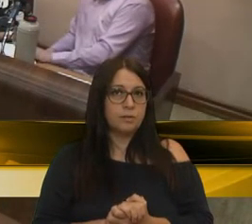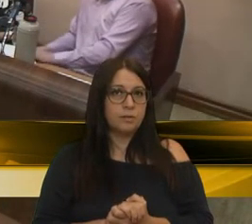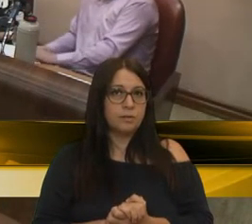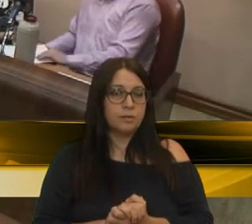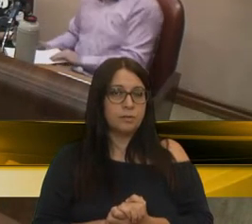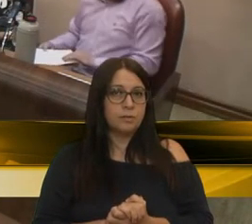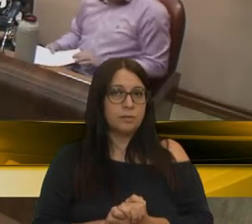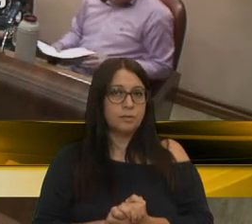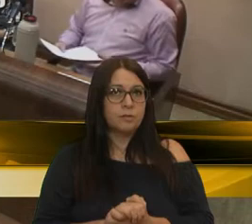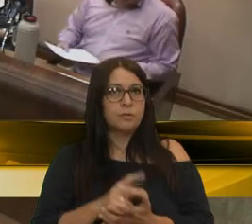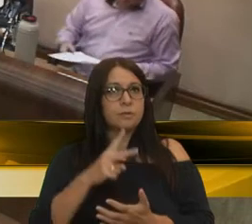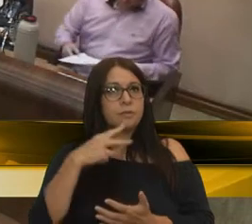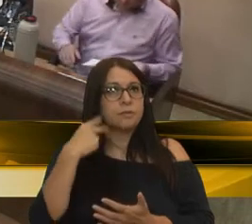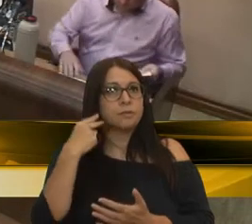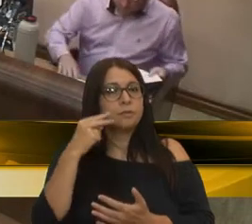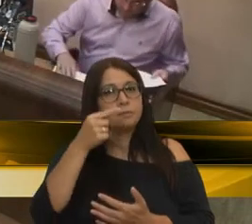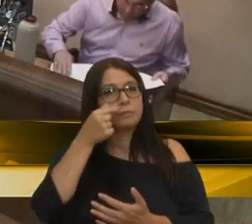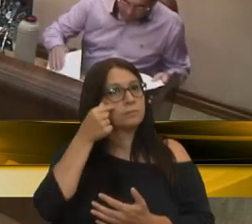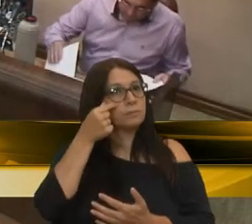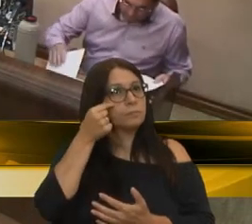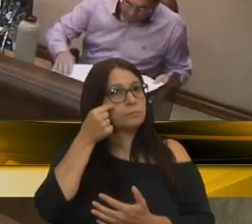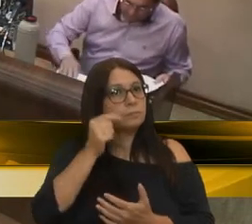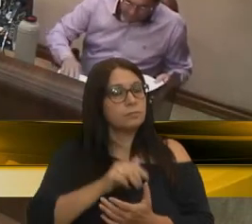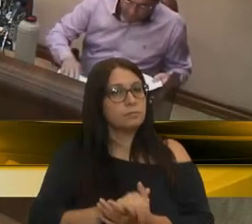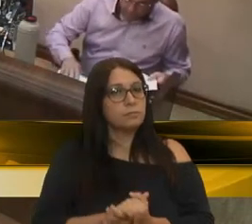Com a palavra o vereador Edilói Friço.